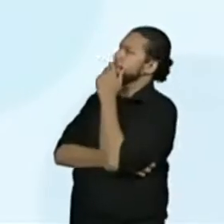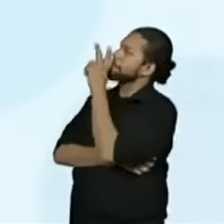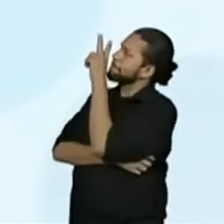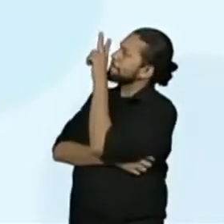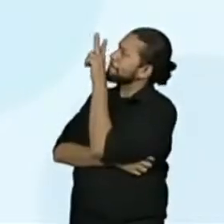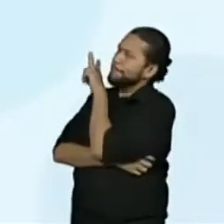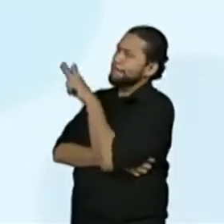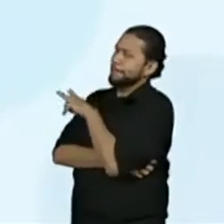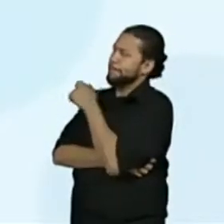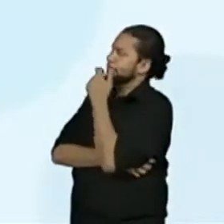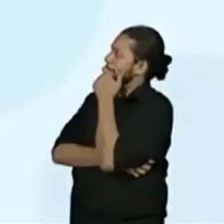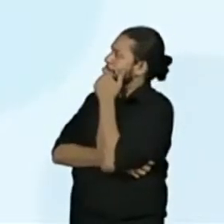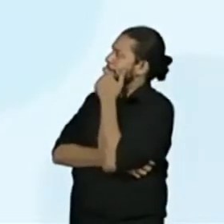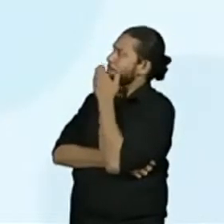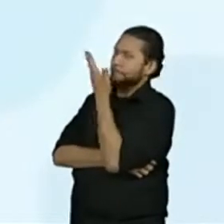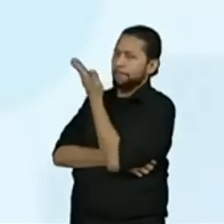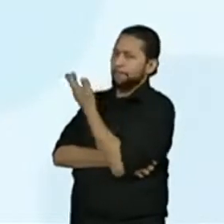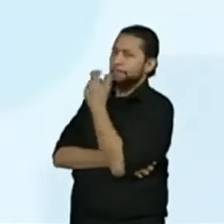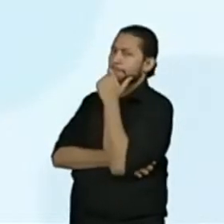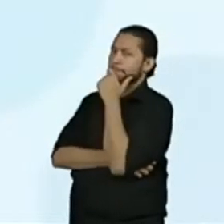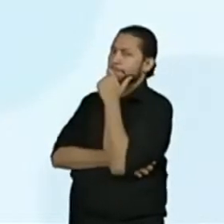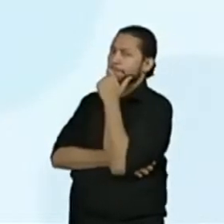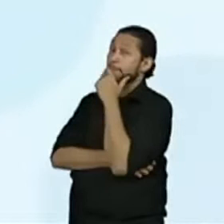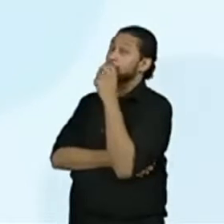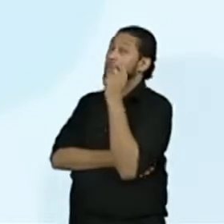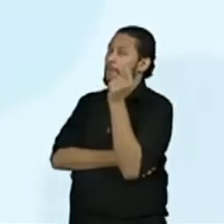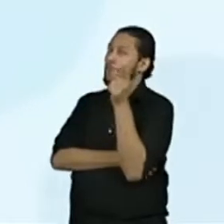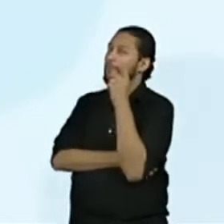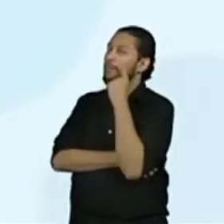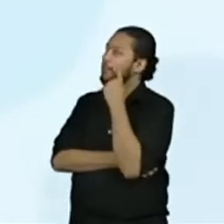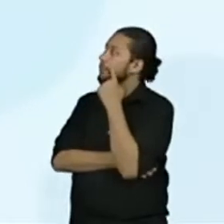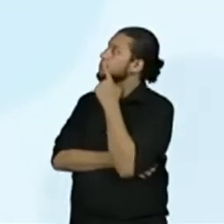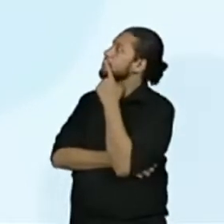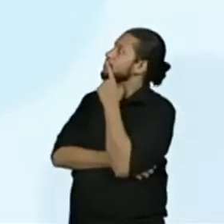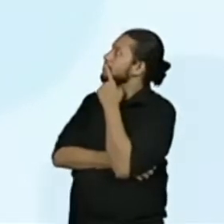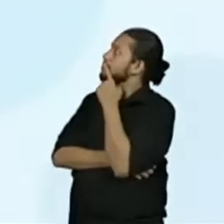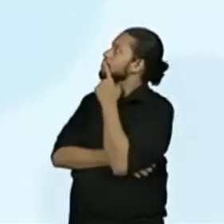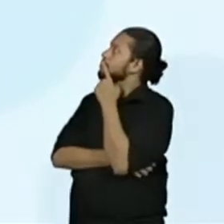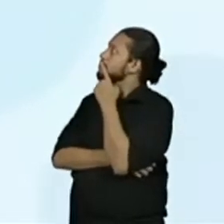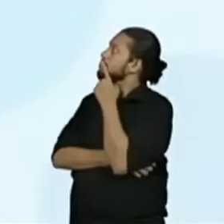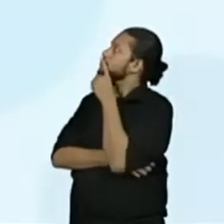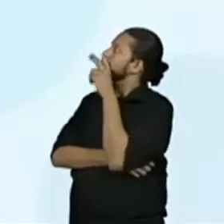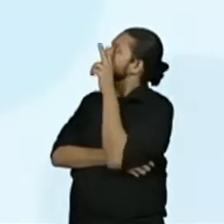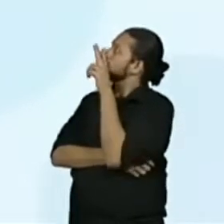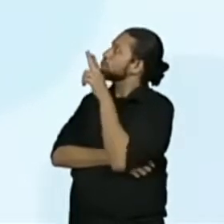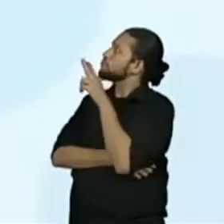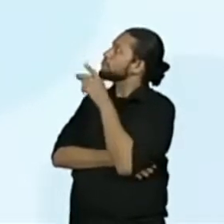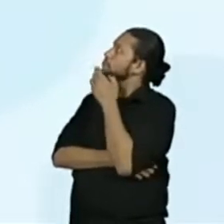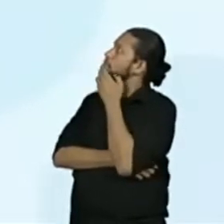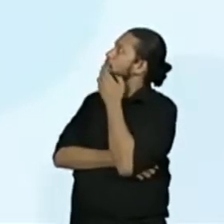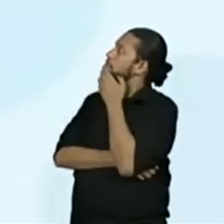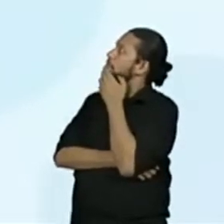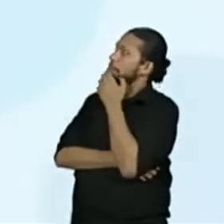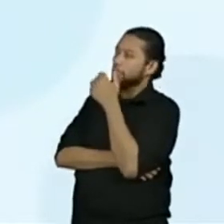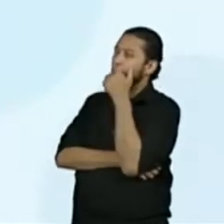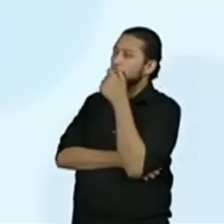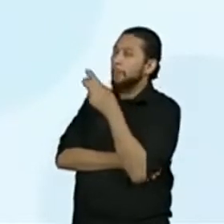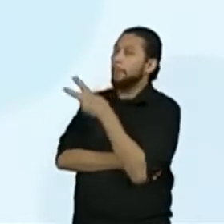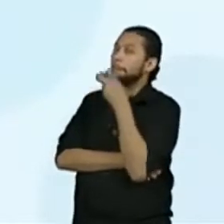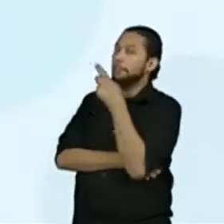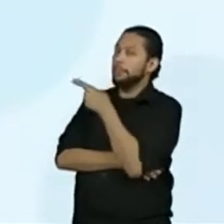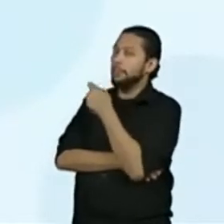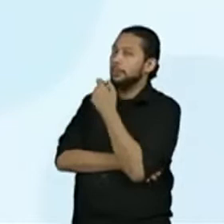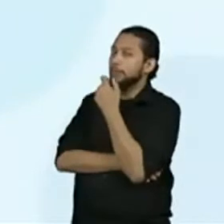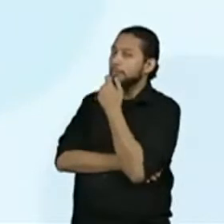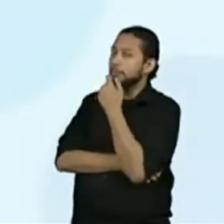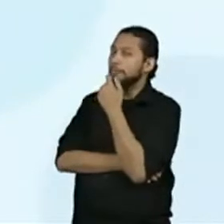só olhem. Gente, eu quero ver se essa galerinha do quinto ano que está olhando, já consegue pescar, tem